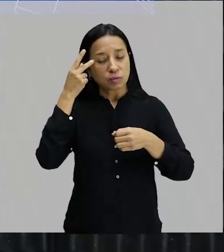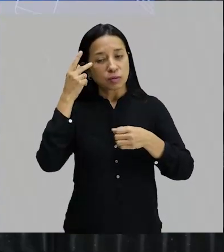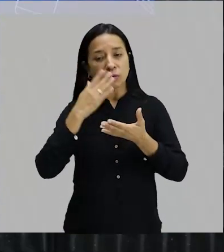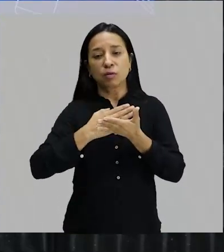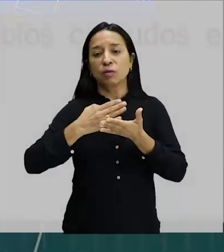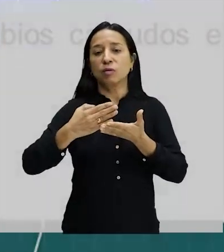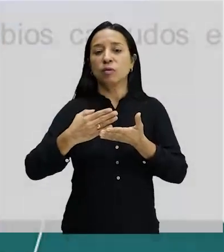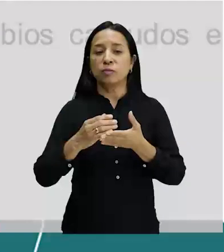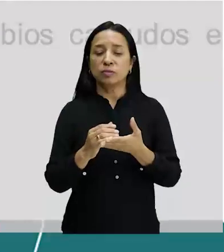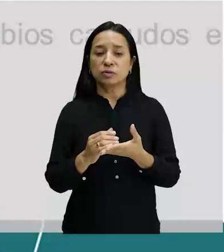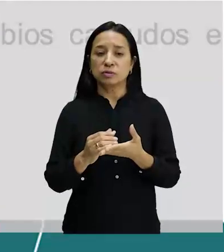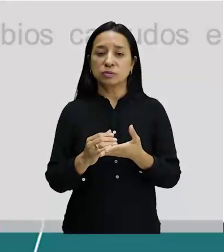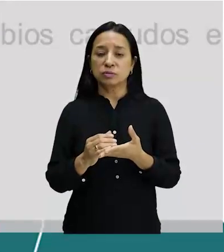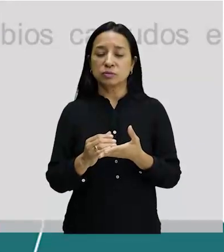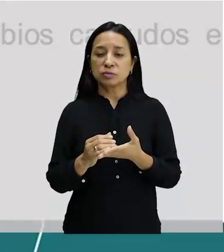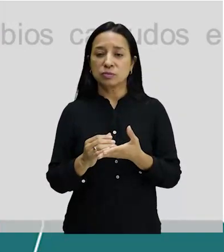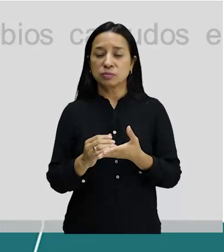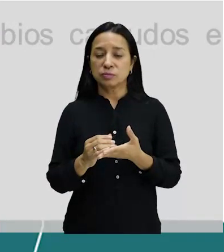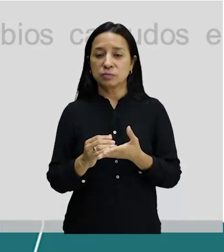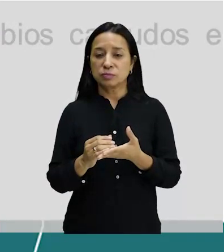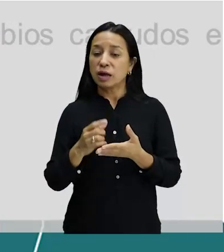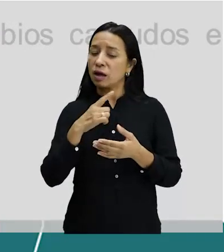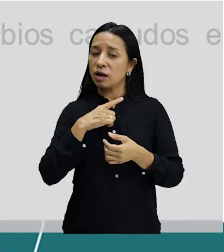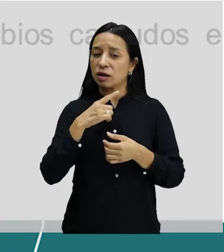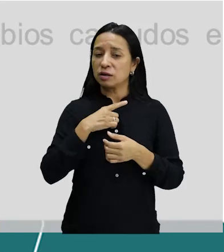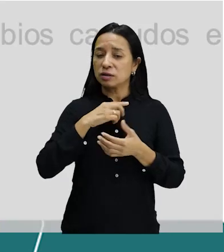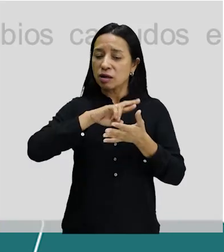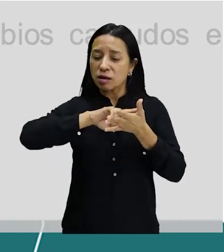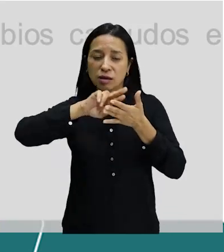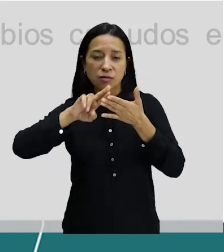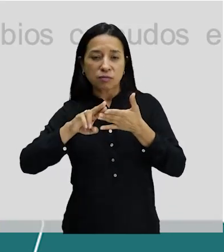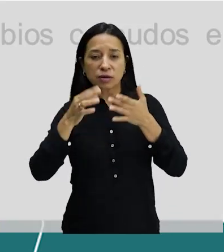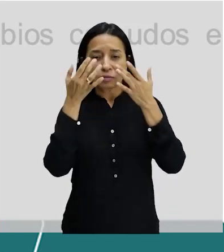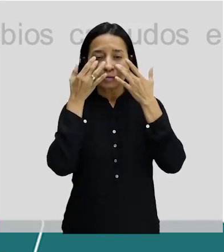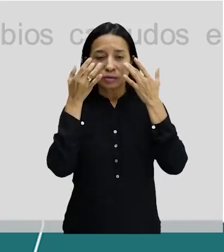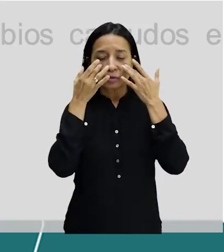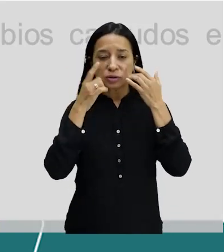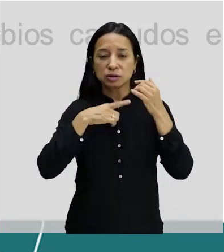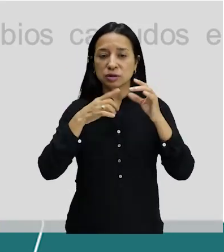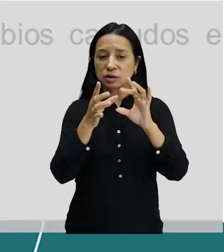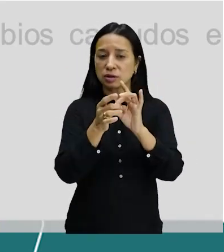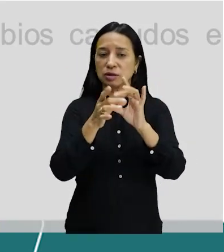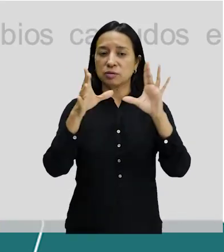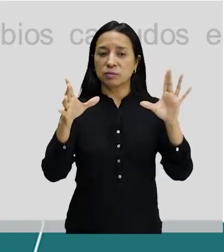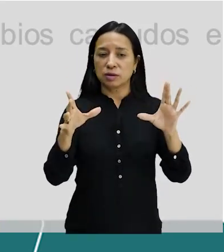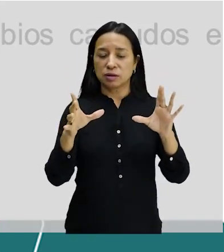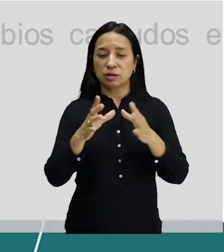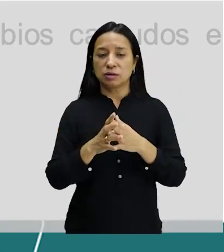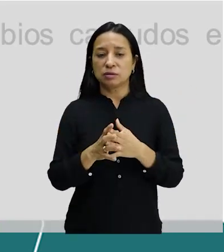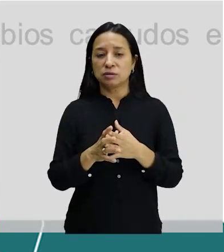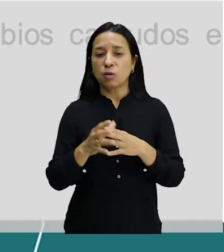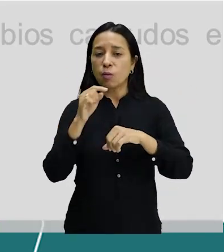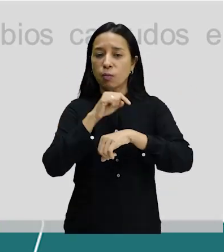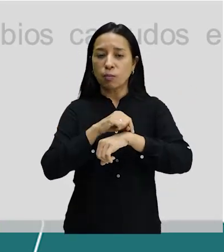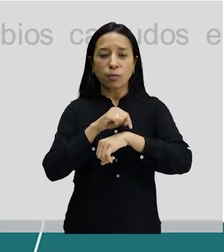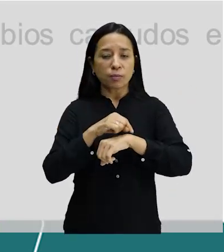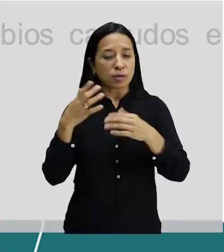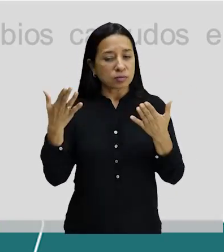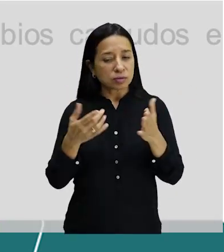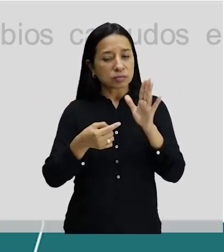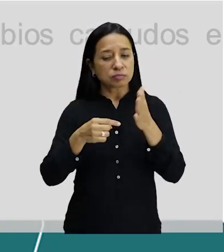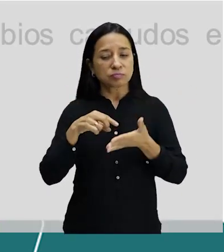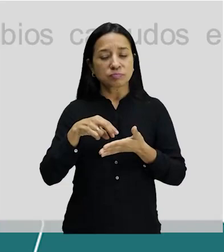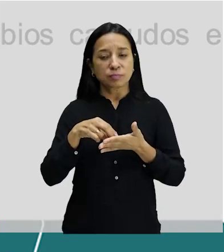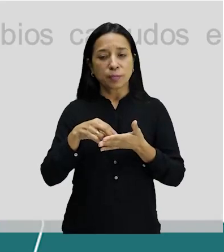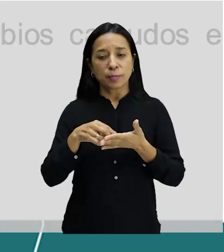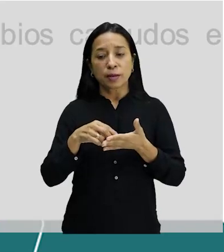ele começa a gerar uma série de artistas que tiveram liberdade porque tiveram o momento deles para dizer assim, está aqui, eu não